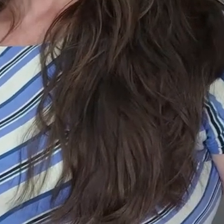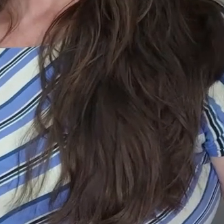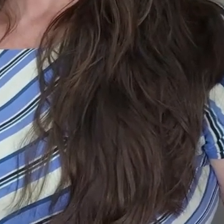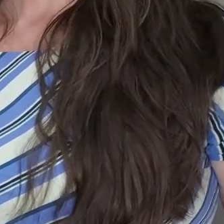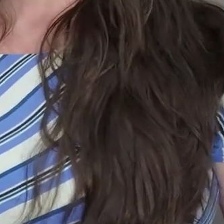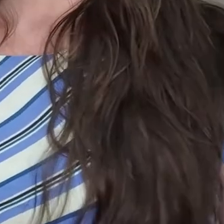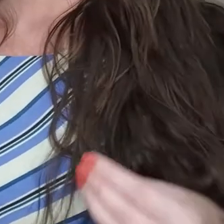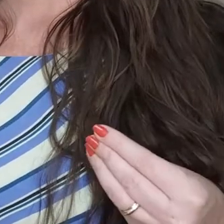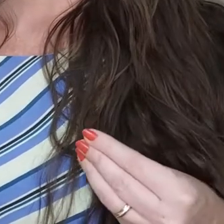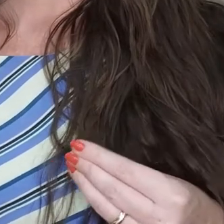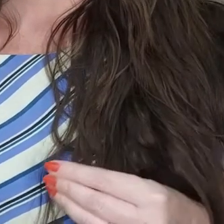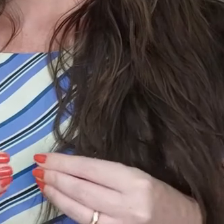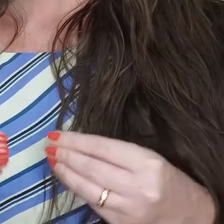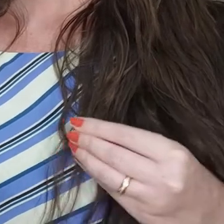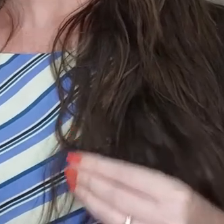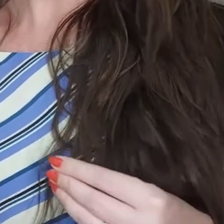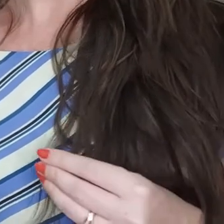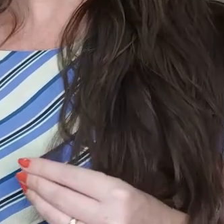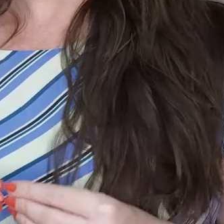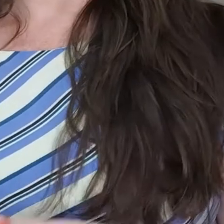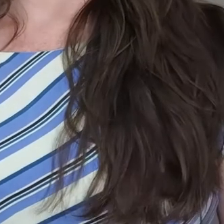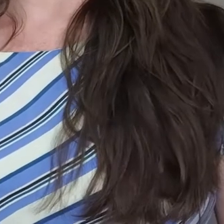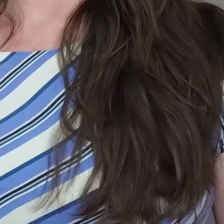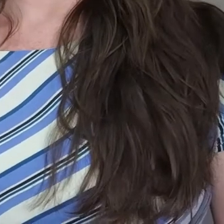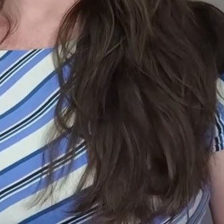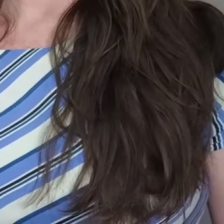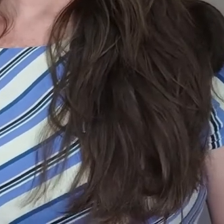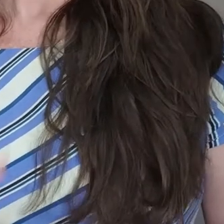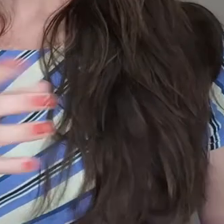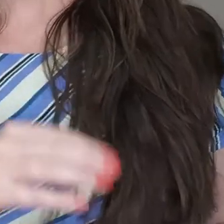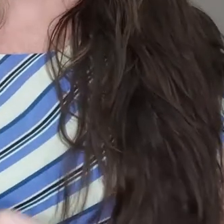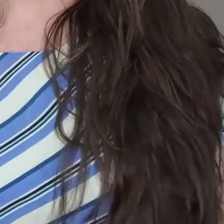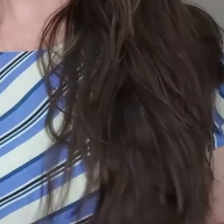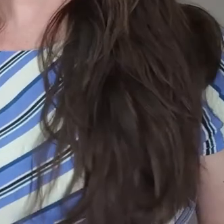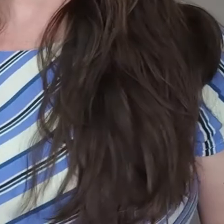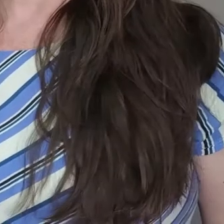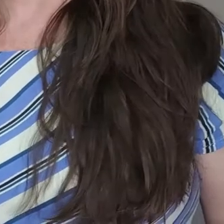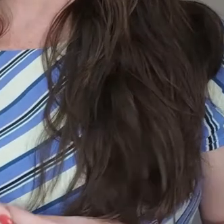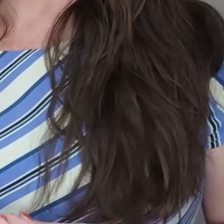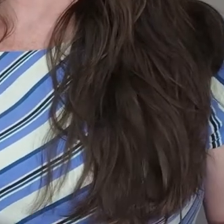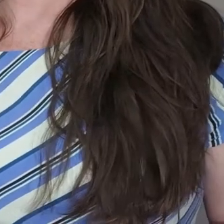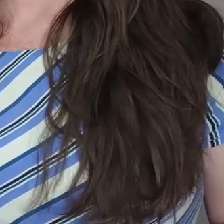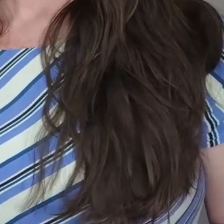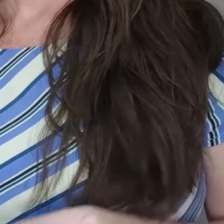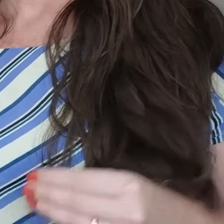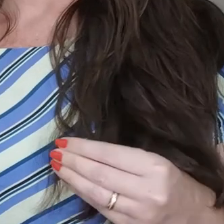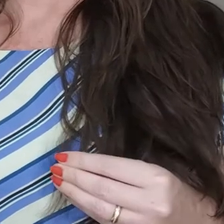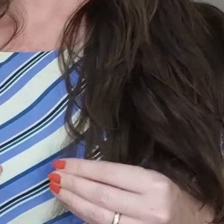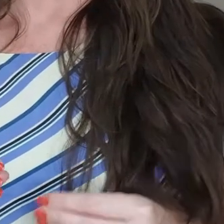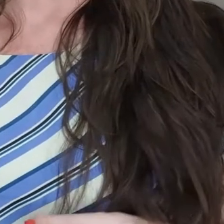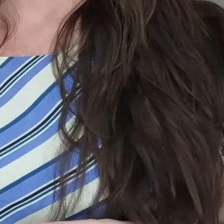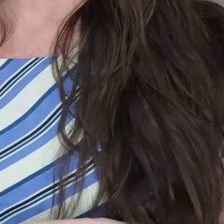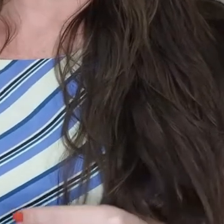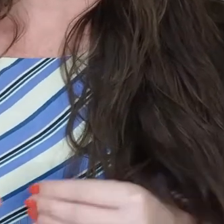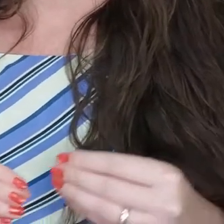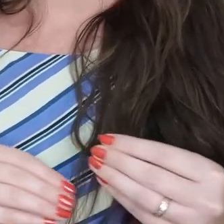nos traz uma aula sobre o sentido das conjunções. É muito importante saber usá-las corretamente, pois elas